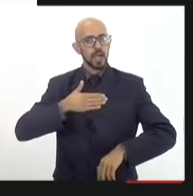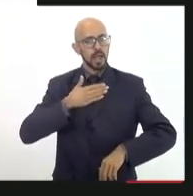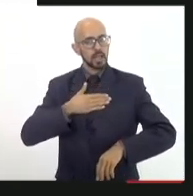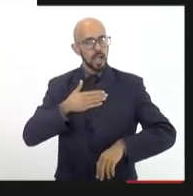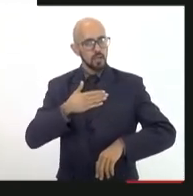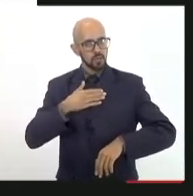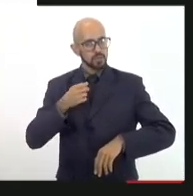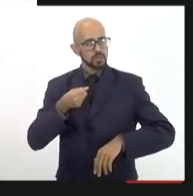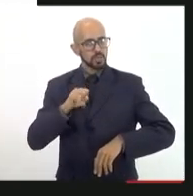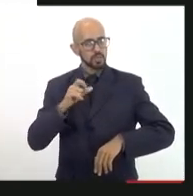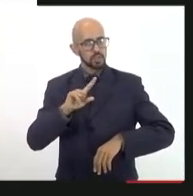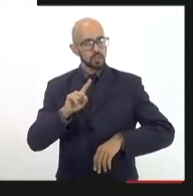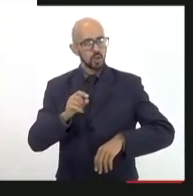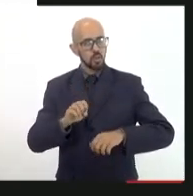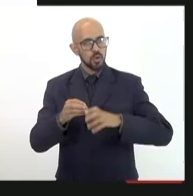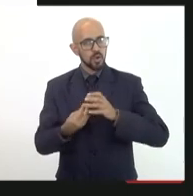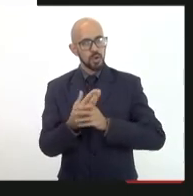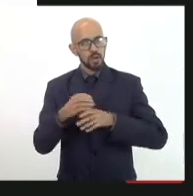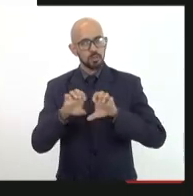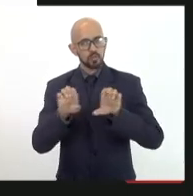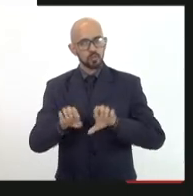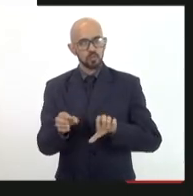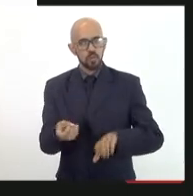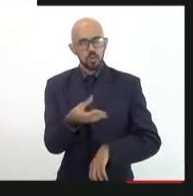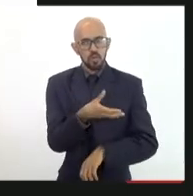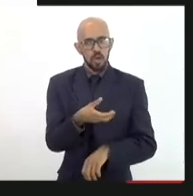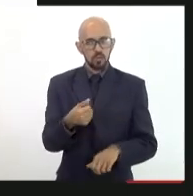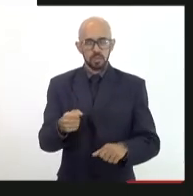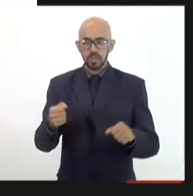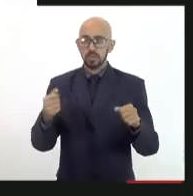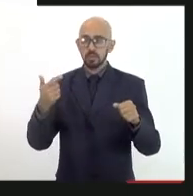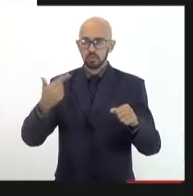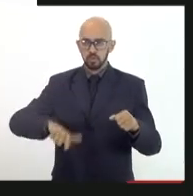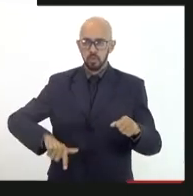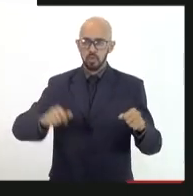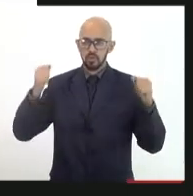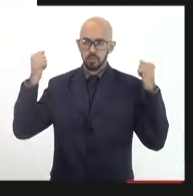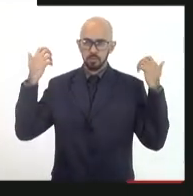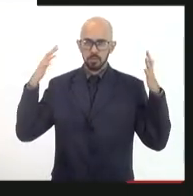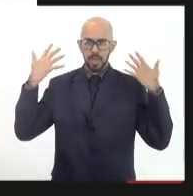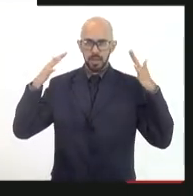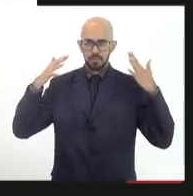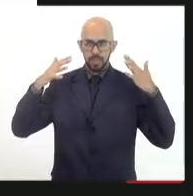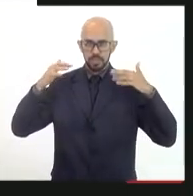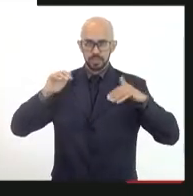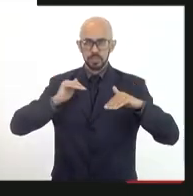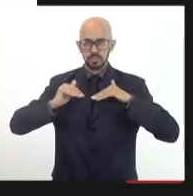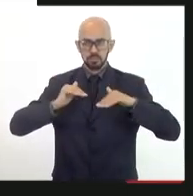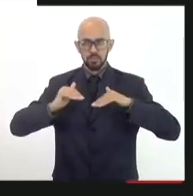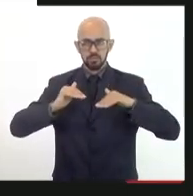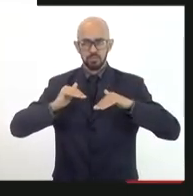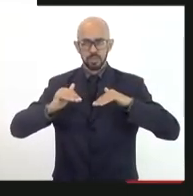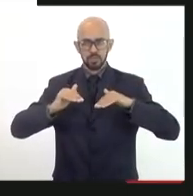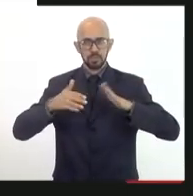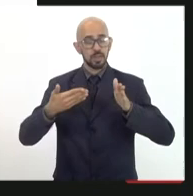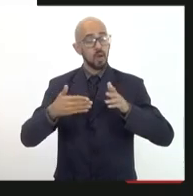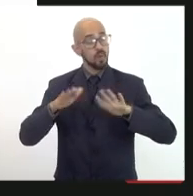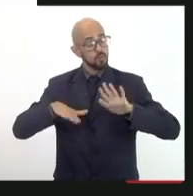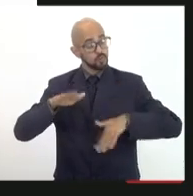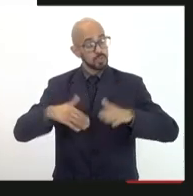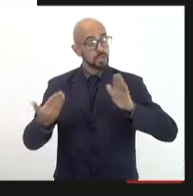reestruturar obrigado presidente mais uma vez congratulo aqui a questão desse movimento a última talvez a última